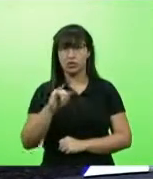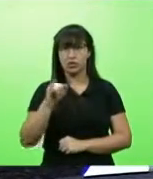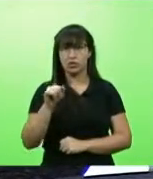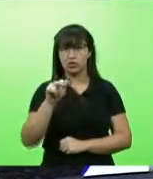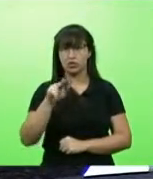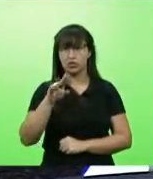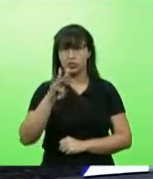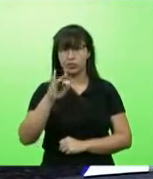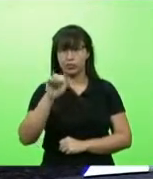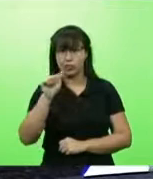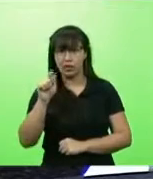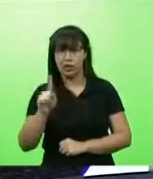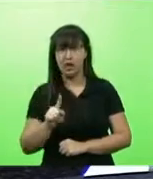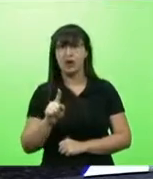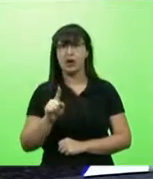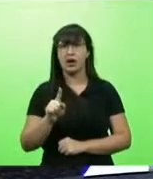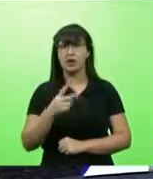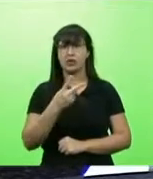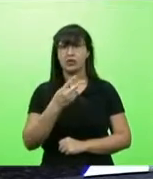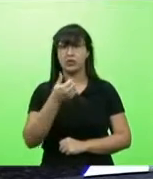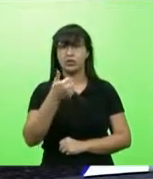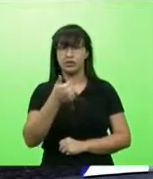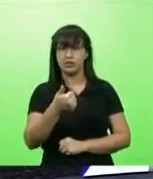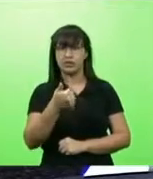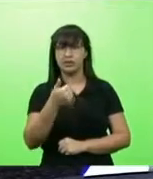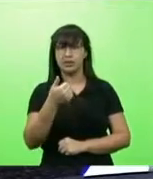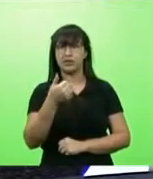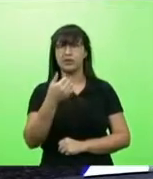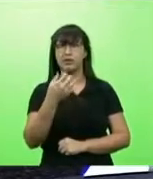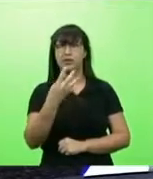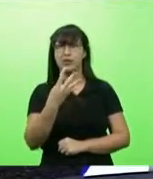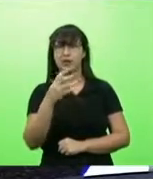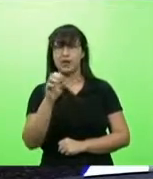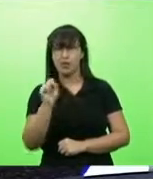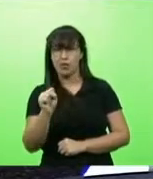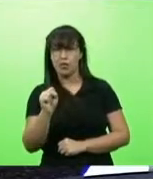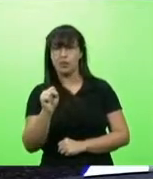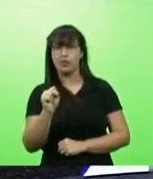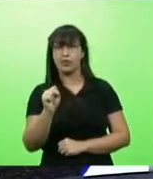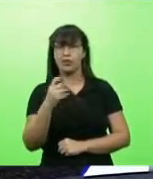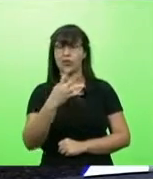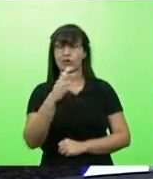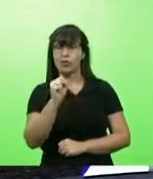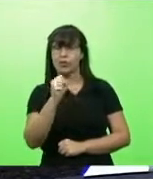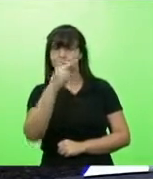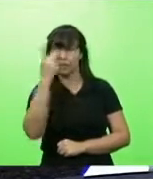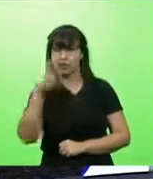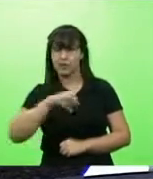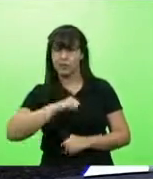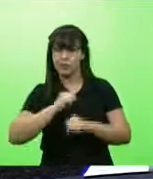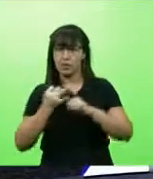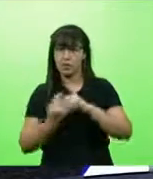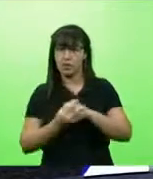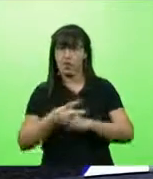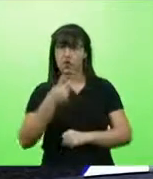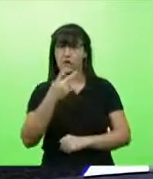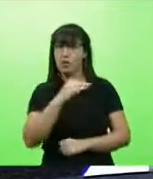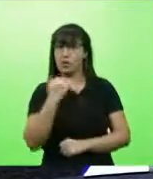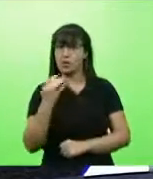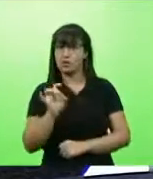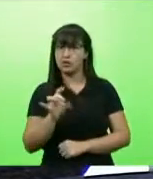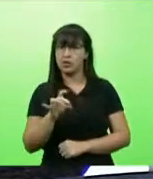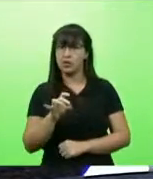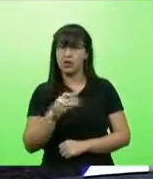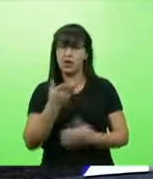2.148 casos habitantes, 48 casos ativos e 2 óbitos. Ou seja, os